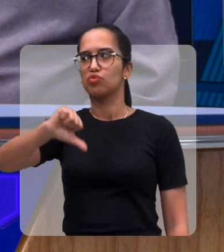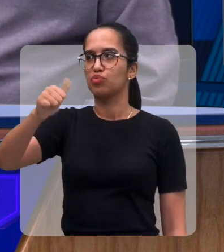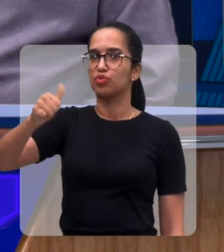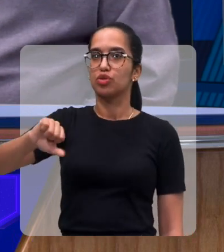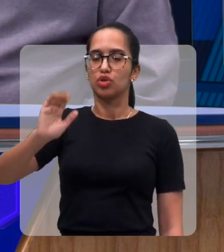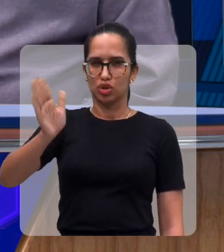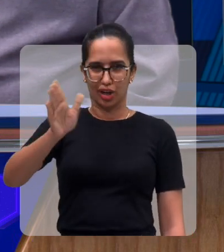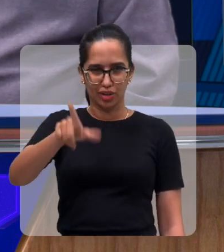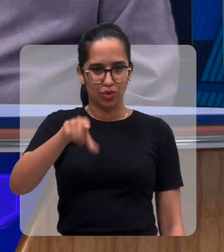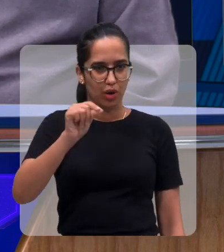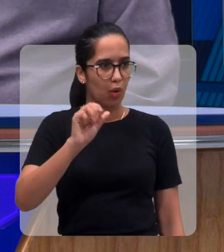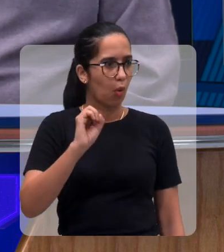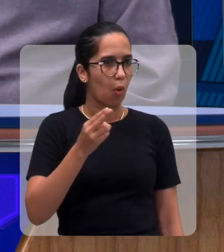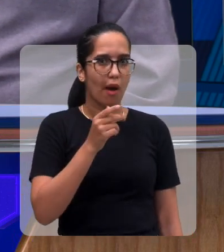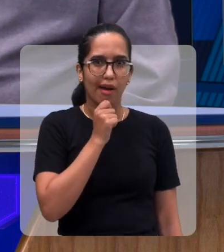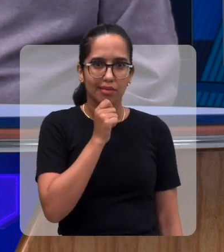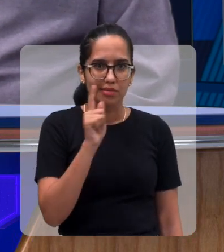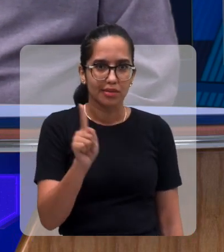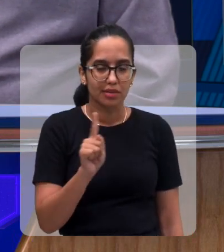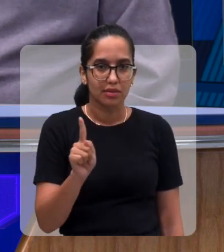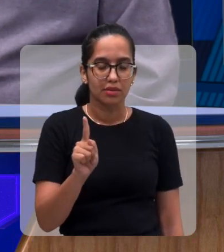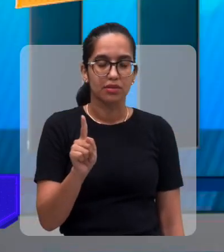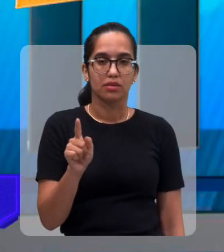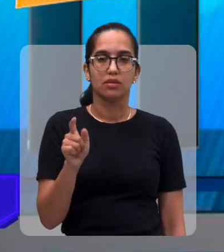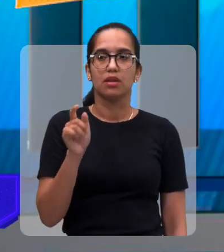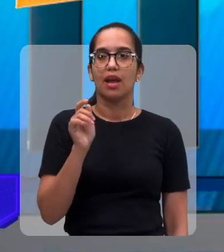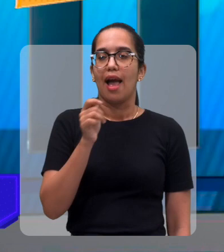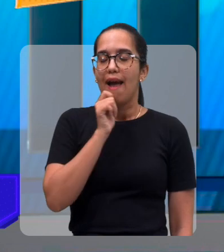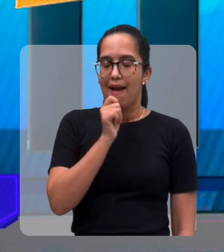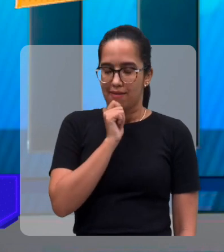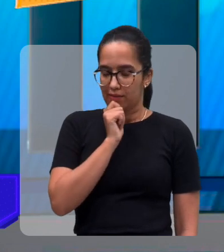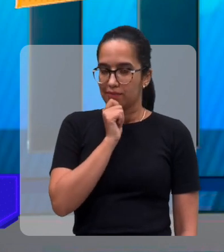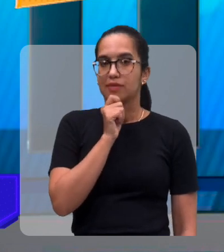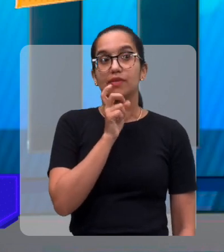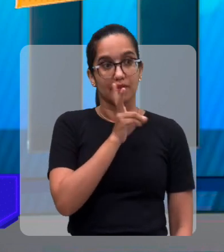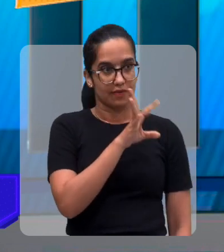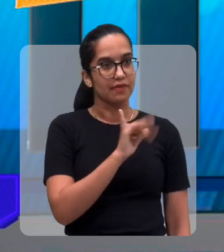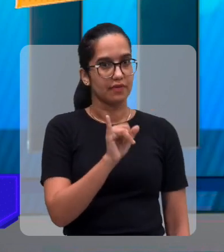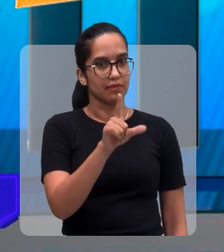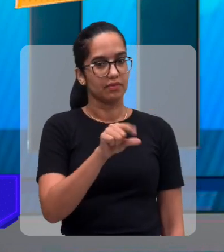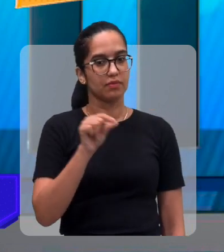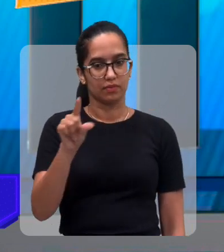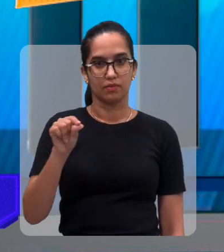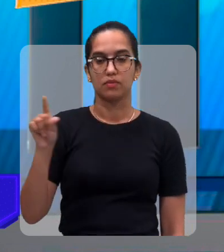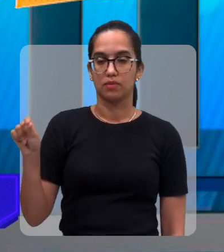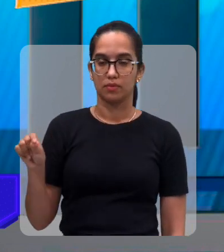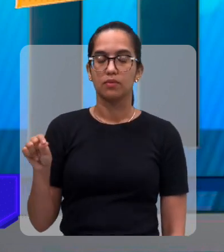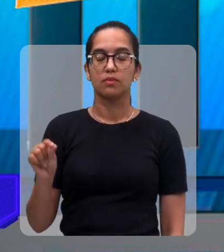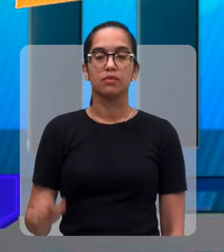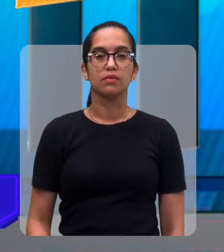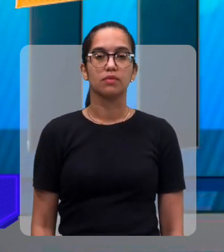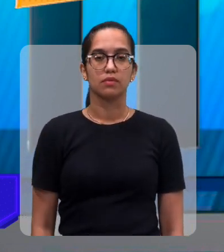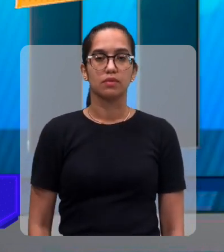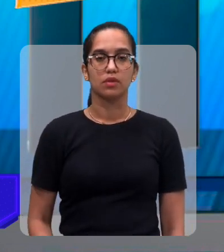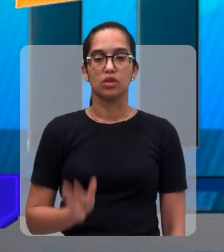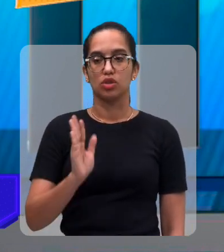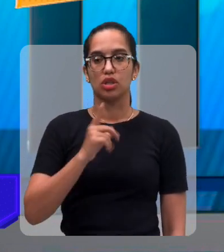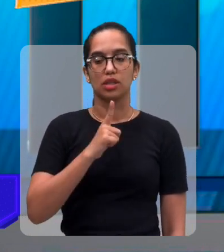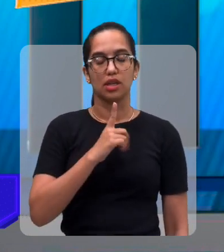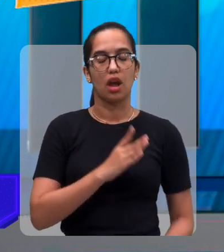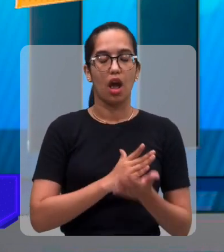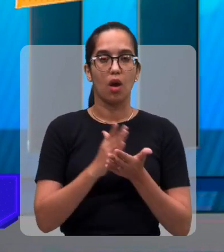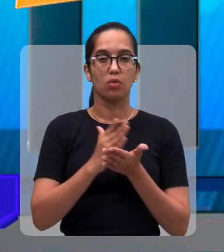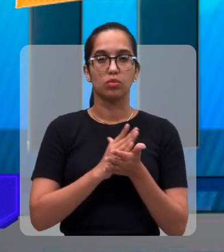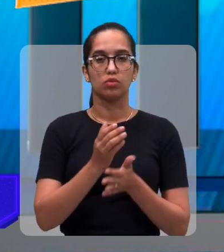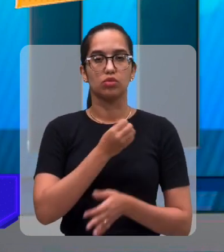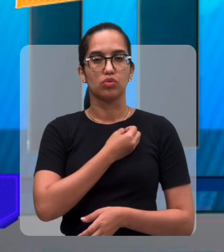escolhido ou será escolhido ainda? Não, a gente está no processo de escolha ainda, né? Inclusive, a gente está com contatos com